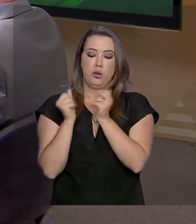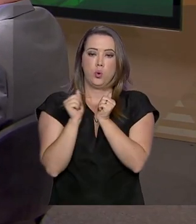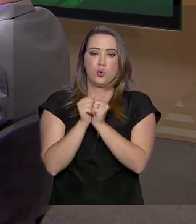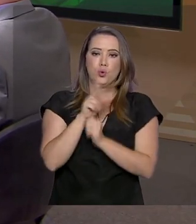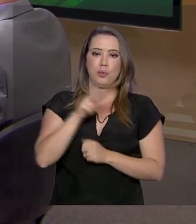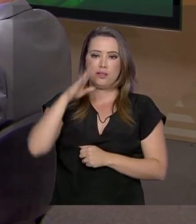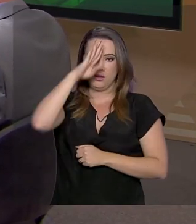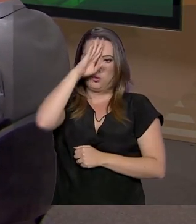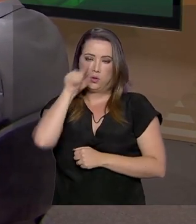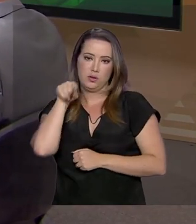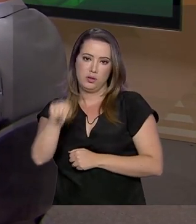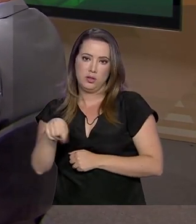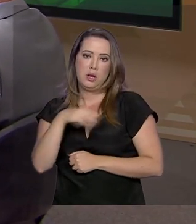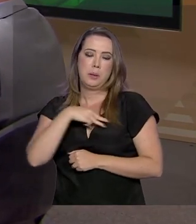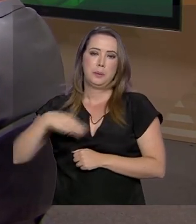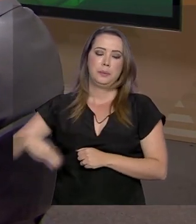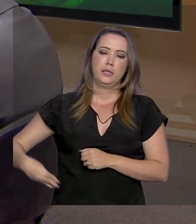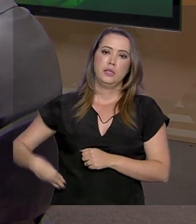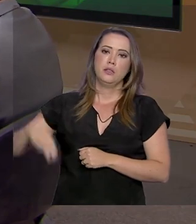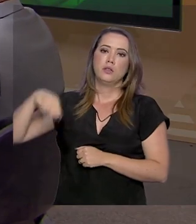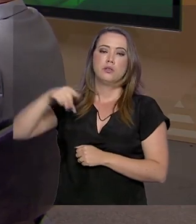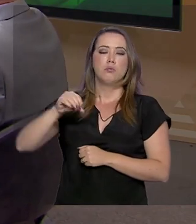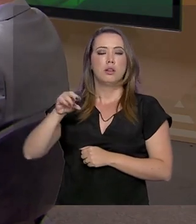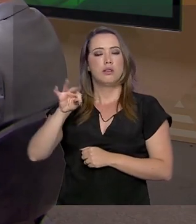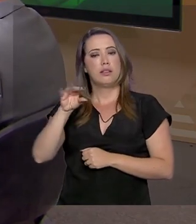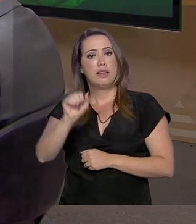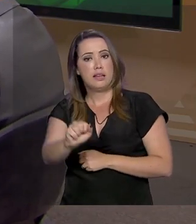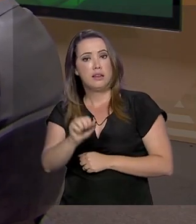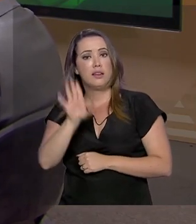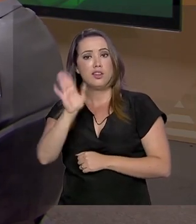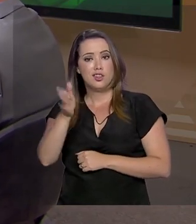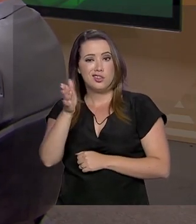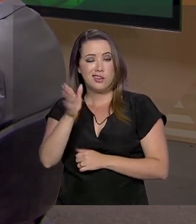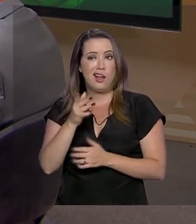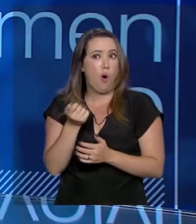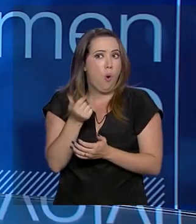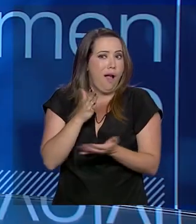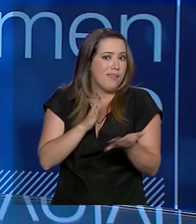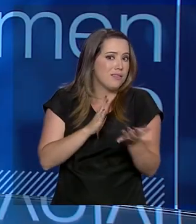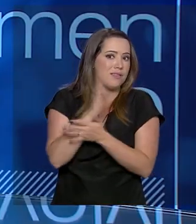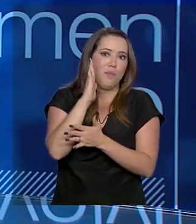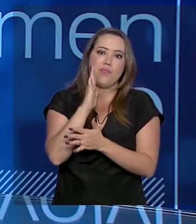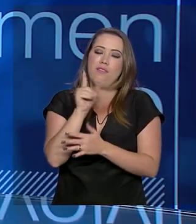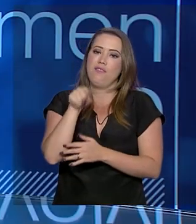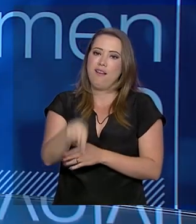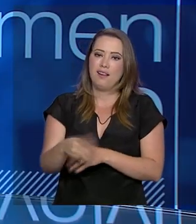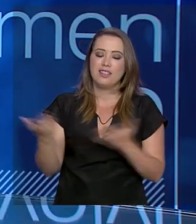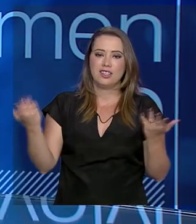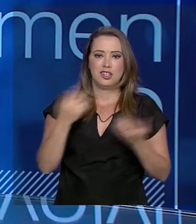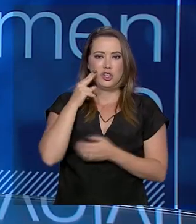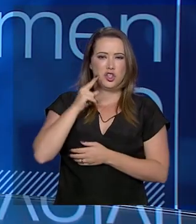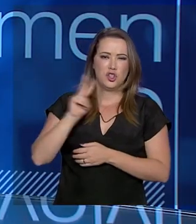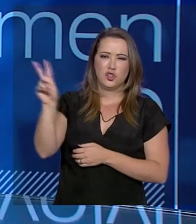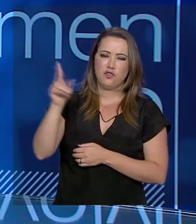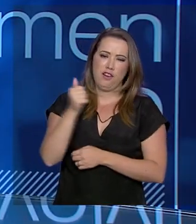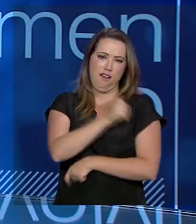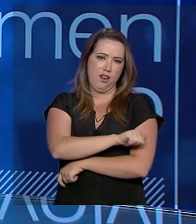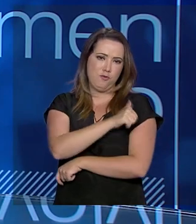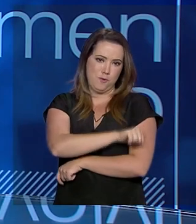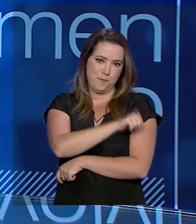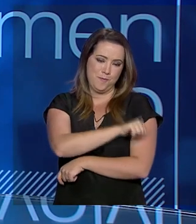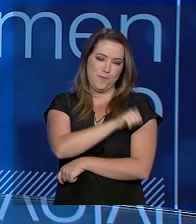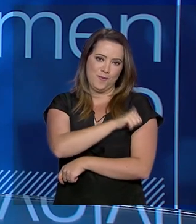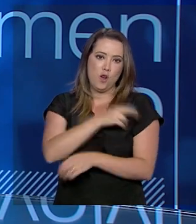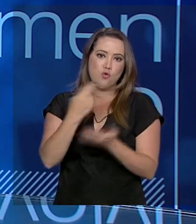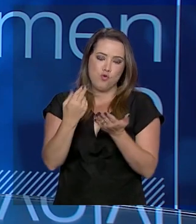Bolsonaro e o ministro Mandetta. Esse material já está em homologação e, recentemente, numa matéria no Jornal do Rio de Janeiro,